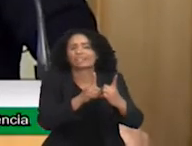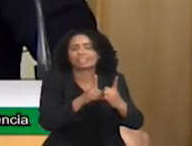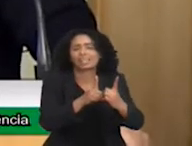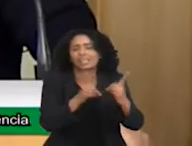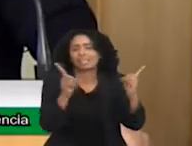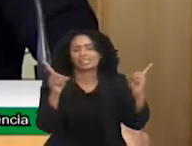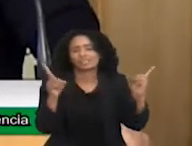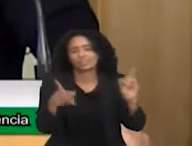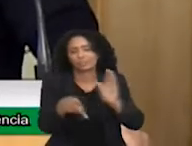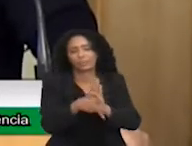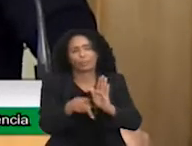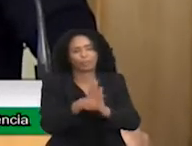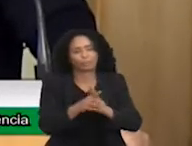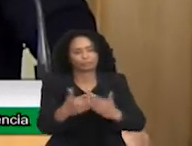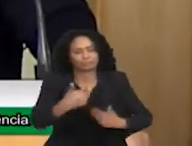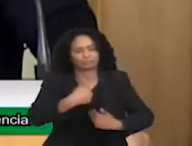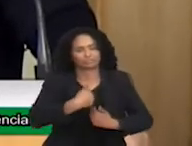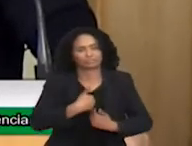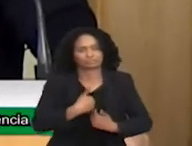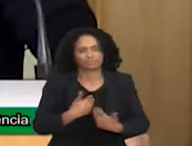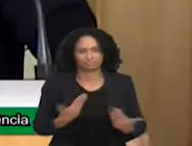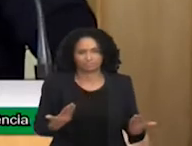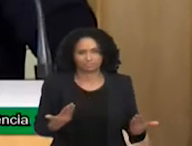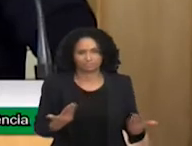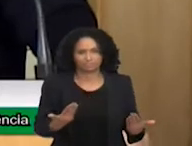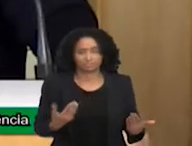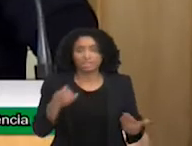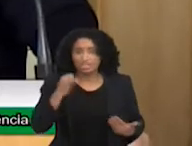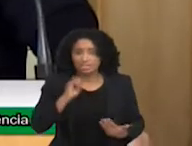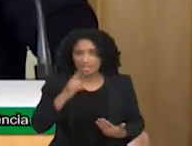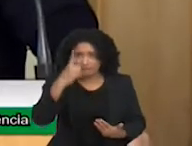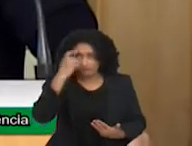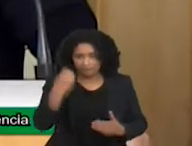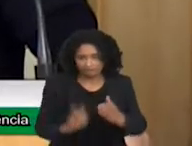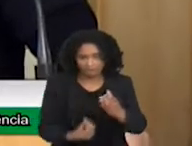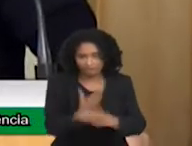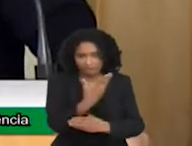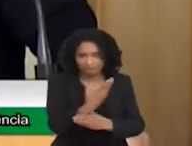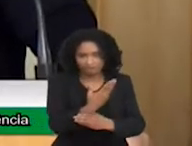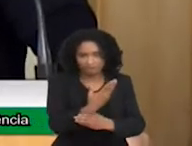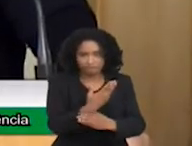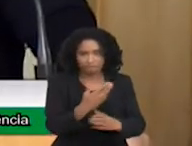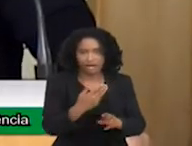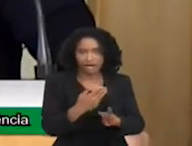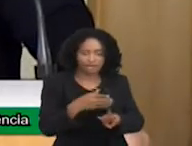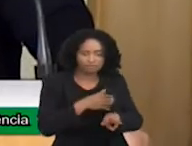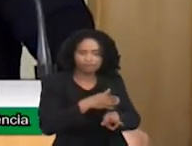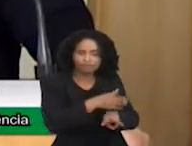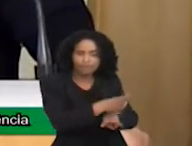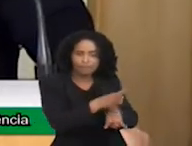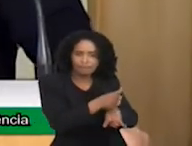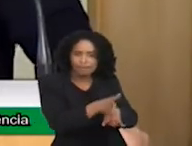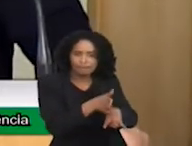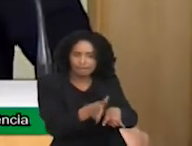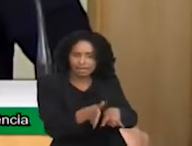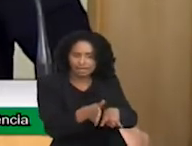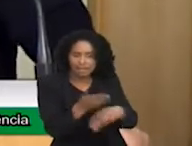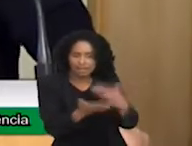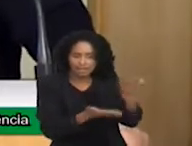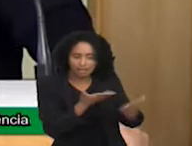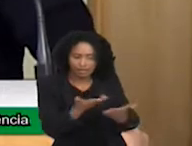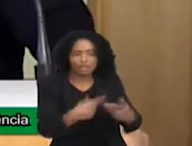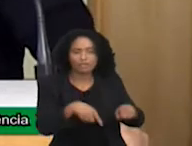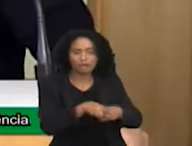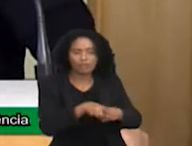quando eu falo do autismo, se a gente criar essas três linhas de tratamento e também de gerenciamento em questão de